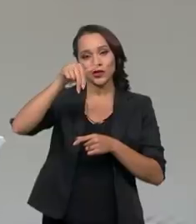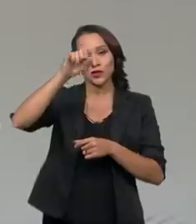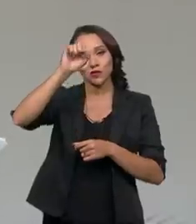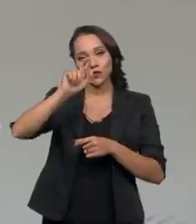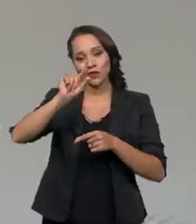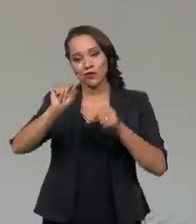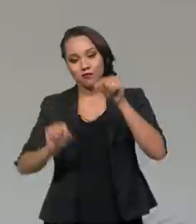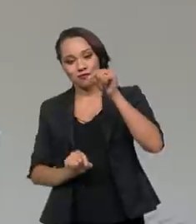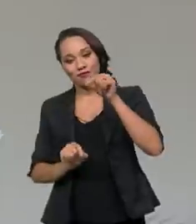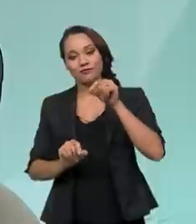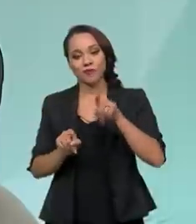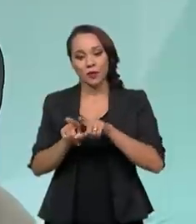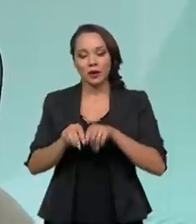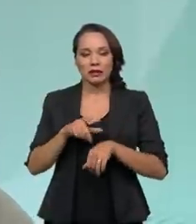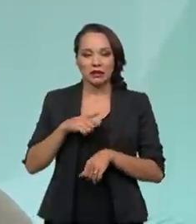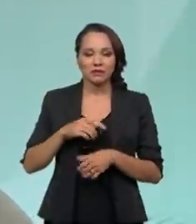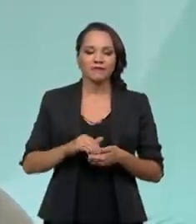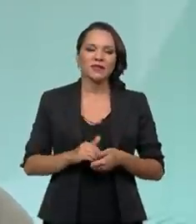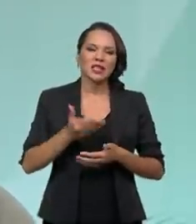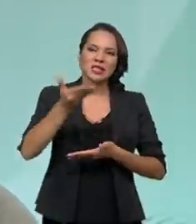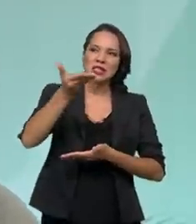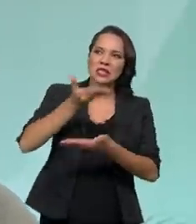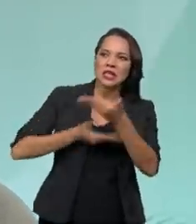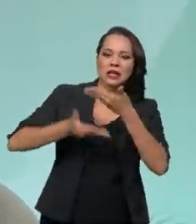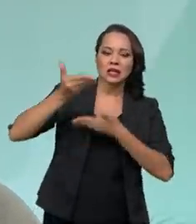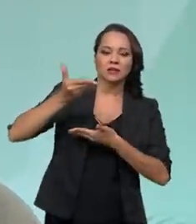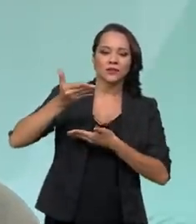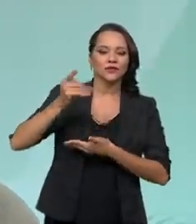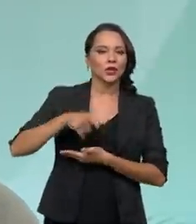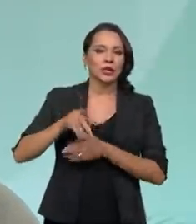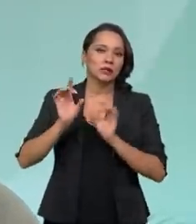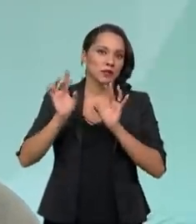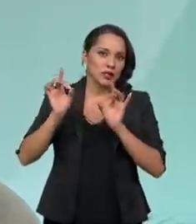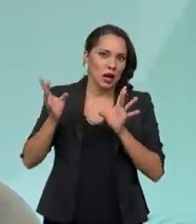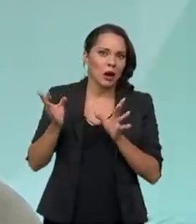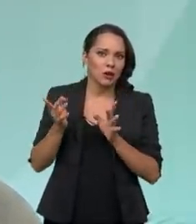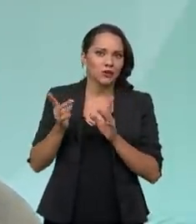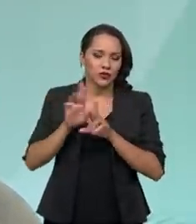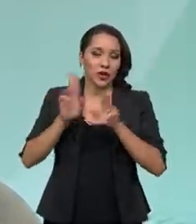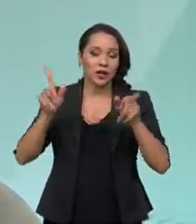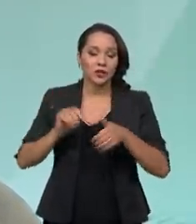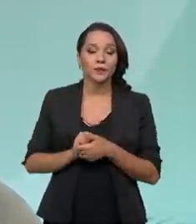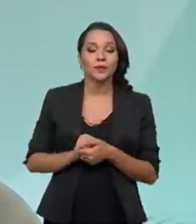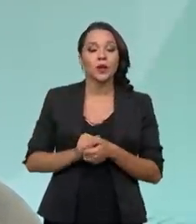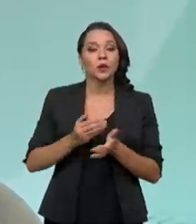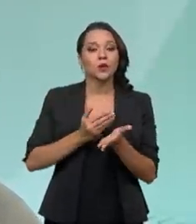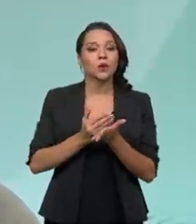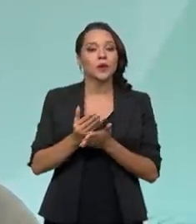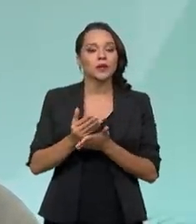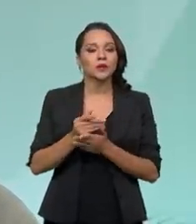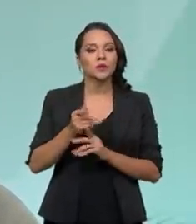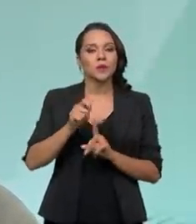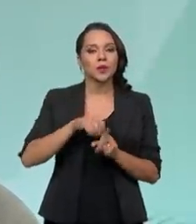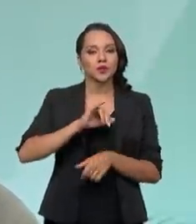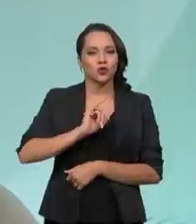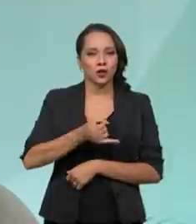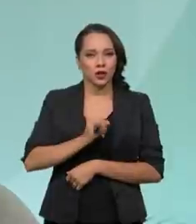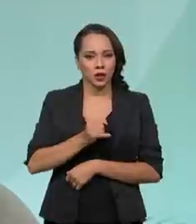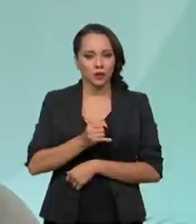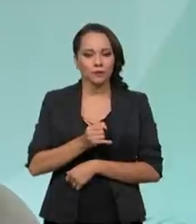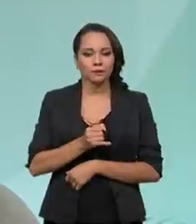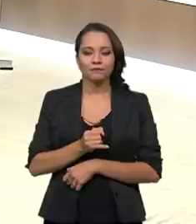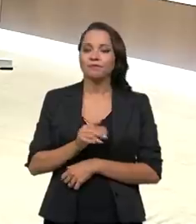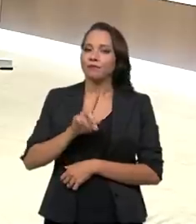esse intercâmbio? Este intercâmbio foi um intercâmbio especial. Logo no início do mês, logo em janeiro, vou